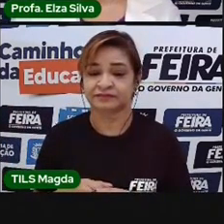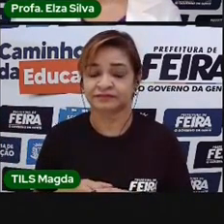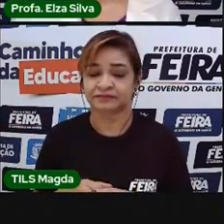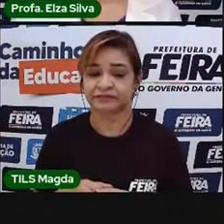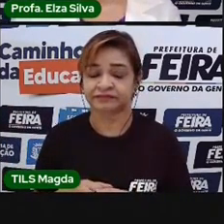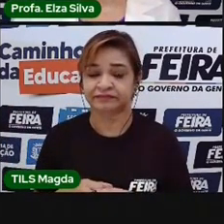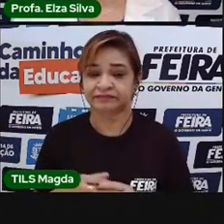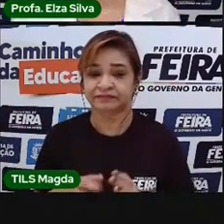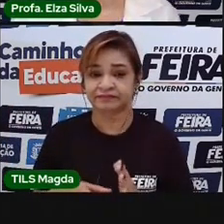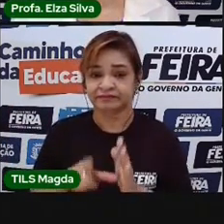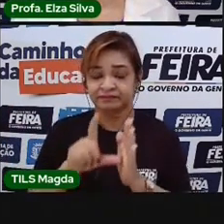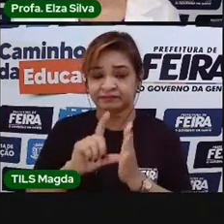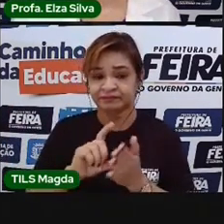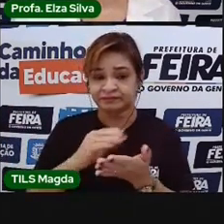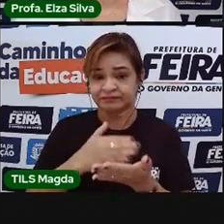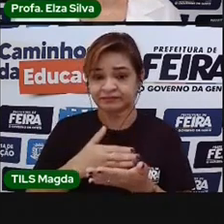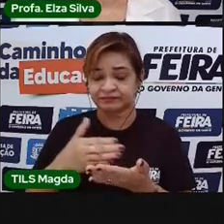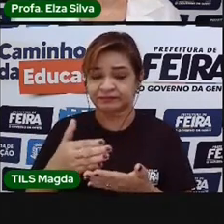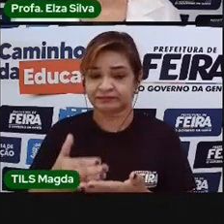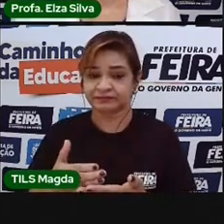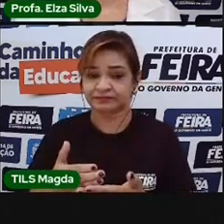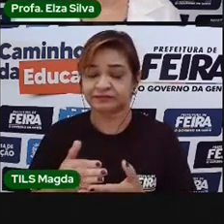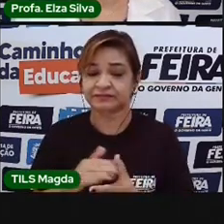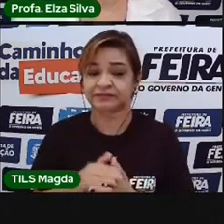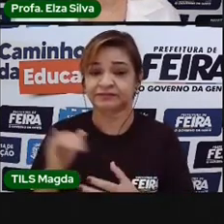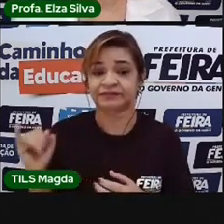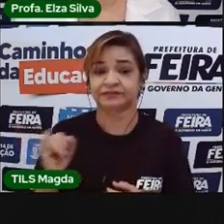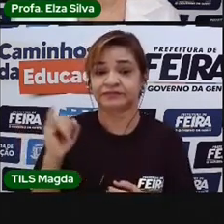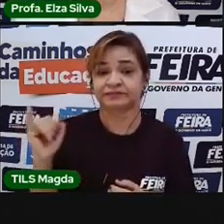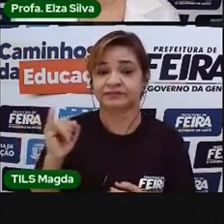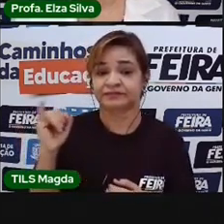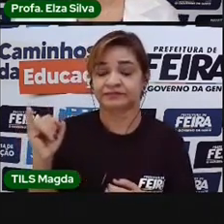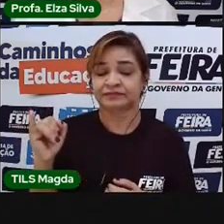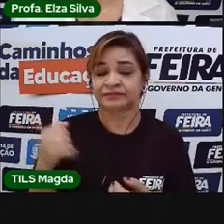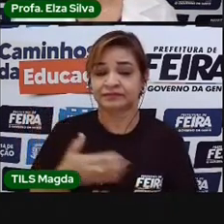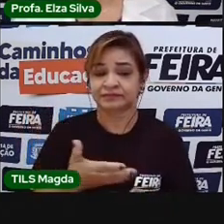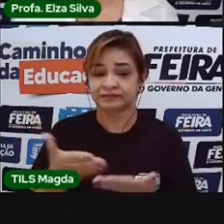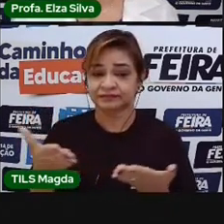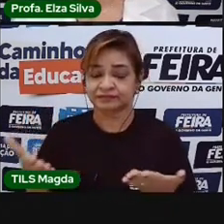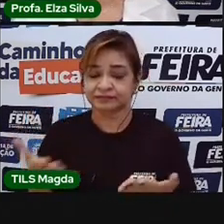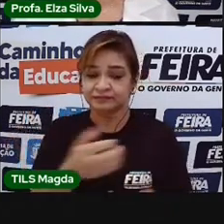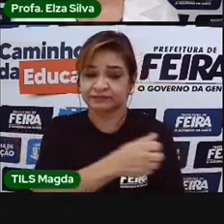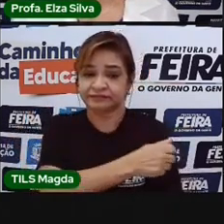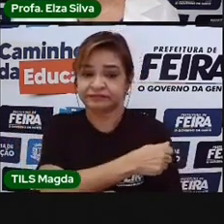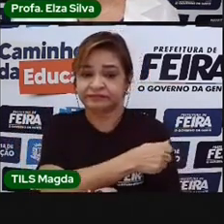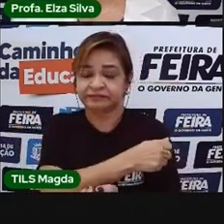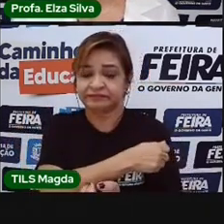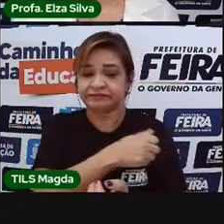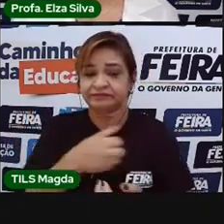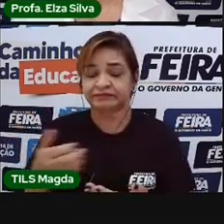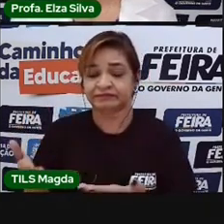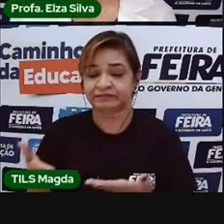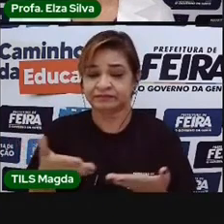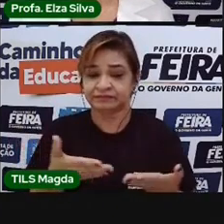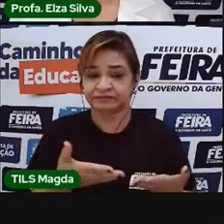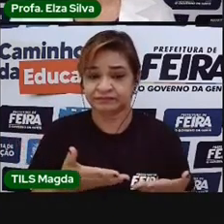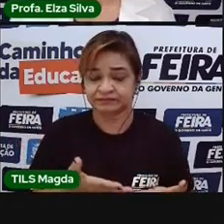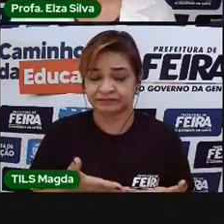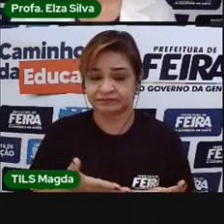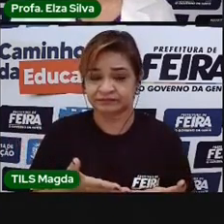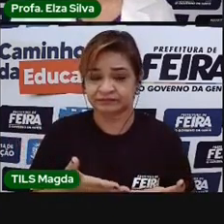Antes de começarmos a nossa aula, é importante, meus queridos estudantes, que vocês sigam esses